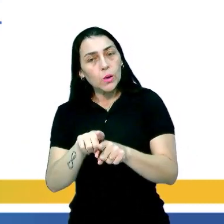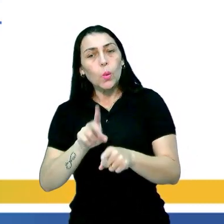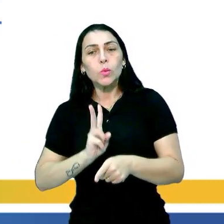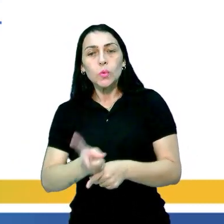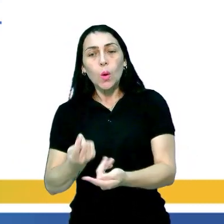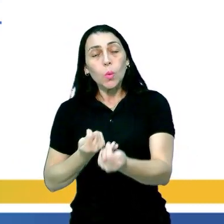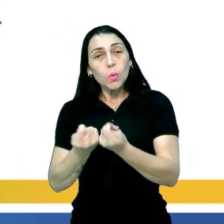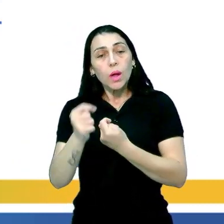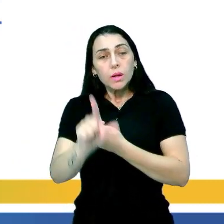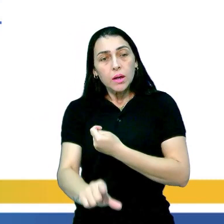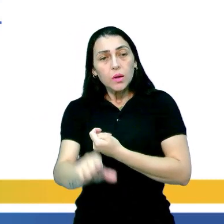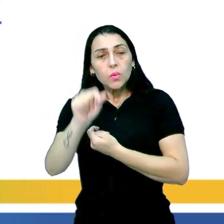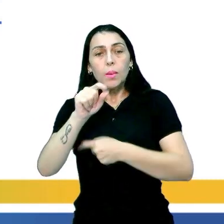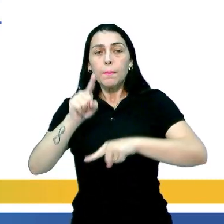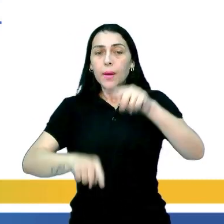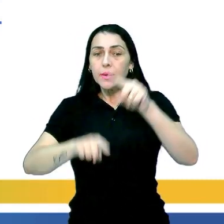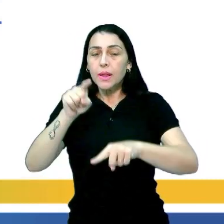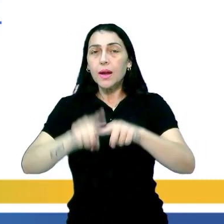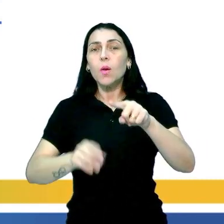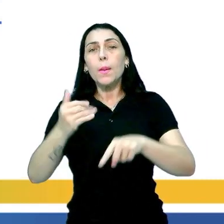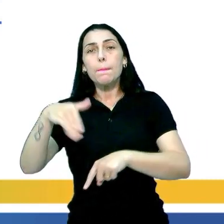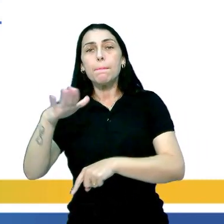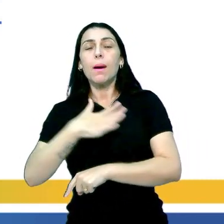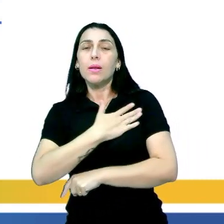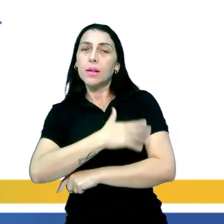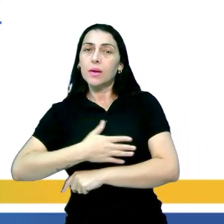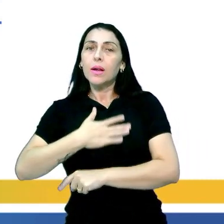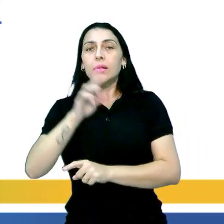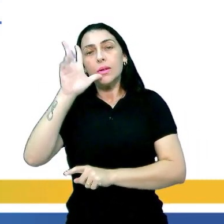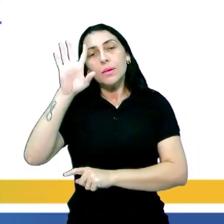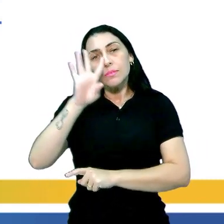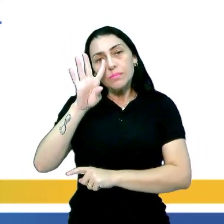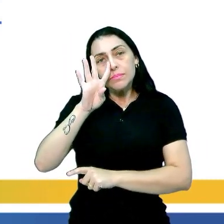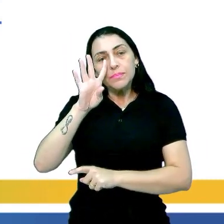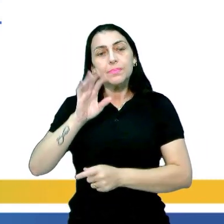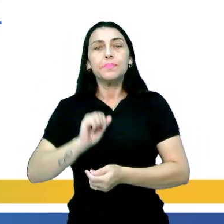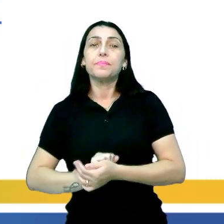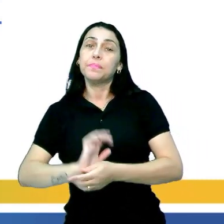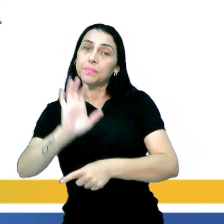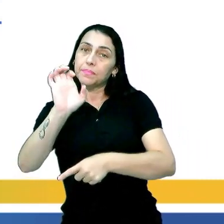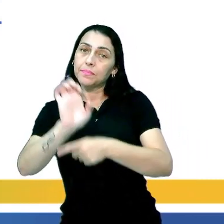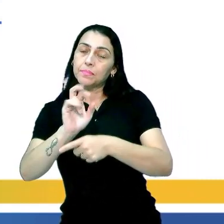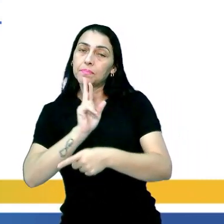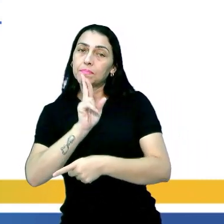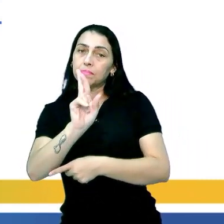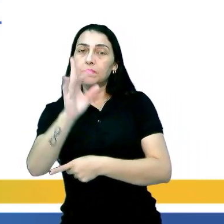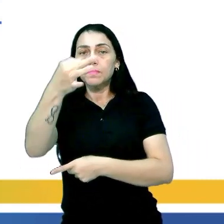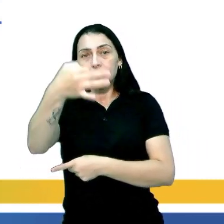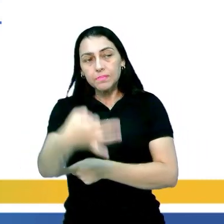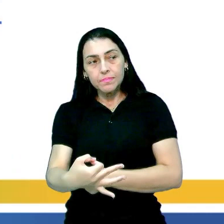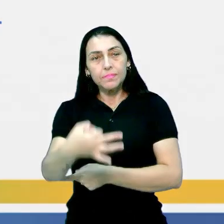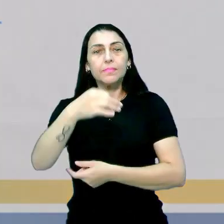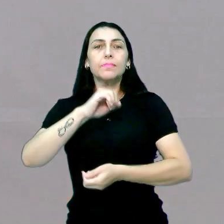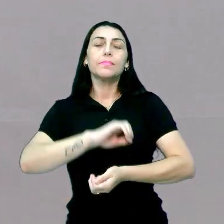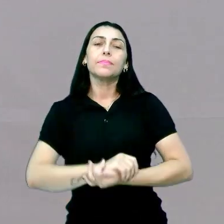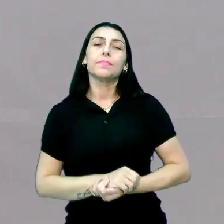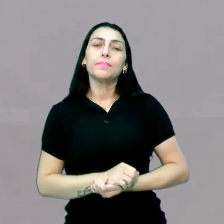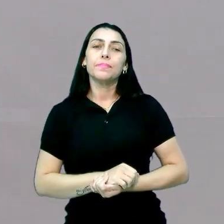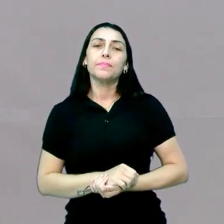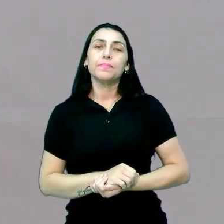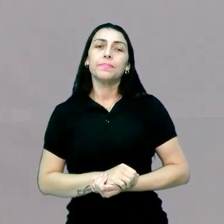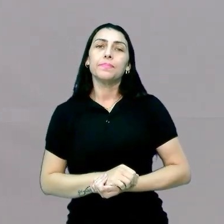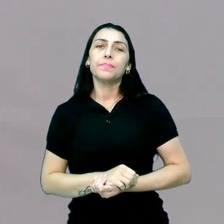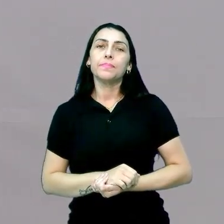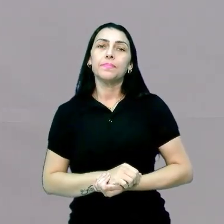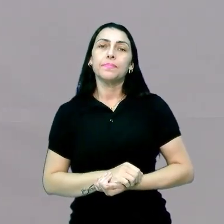manter o controle da escolha do material que mais lhe agrada. Então, na letra E é a nossa resposta